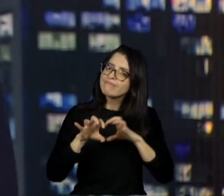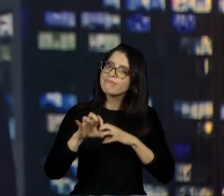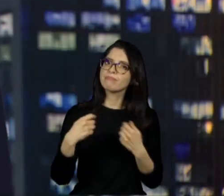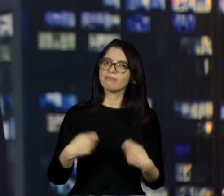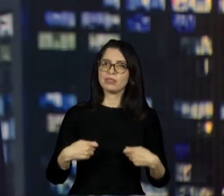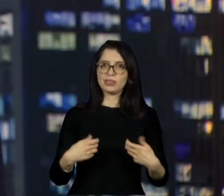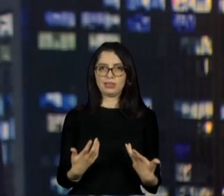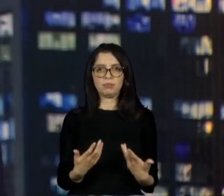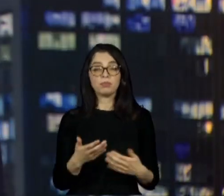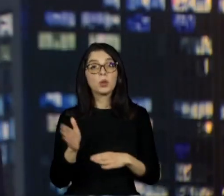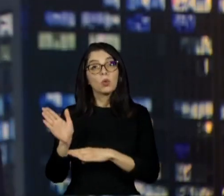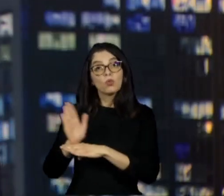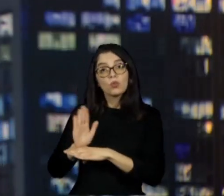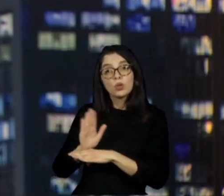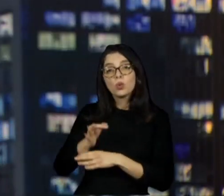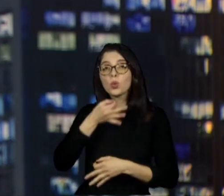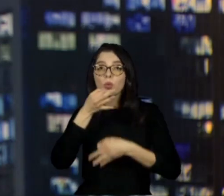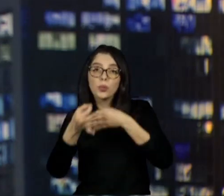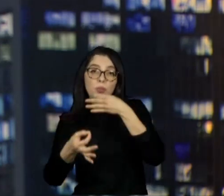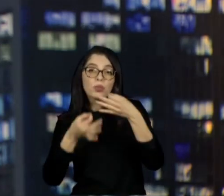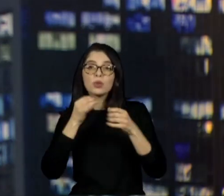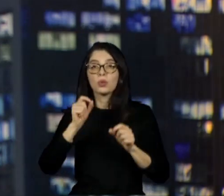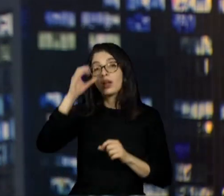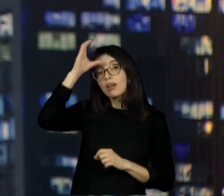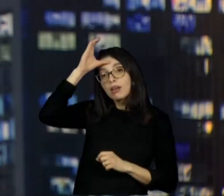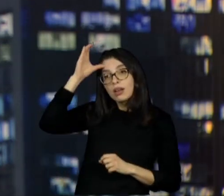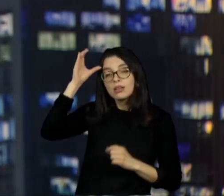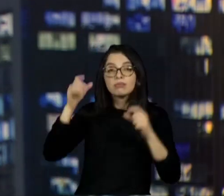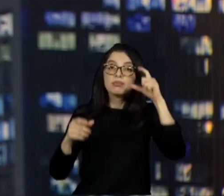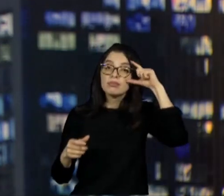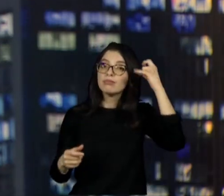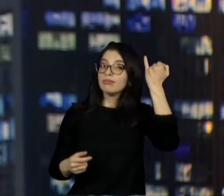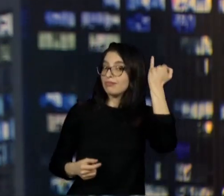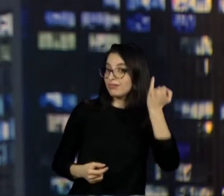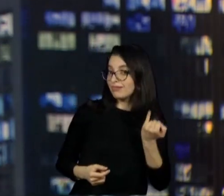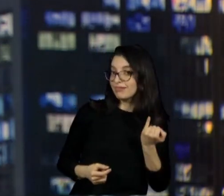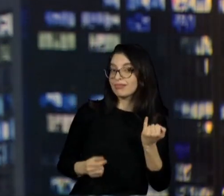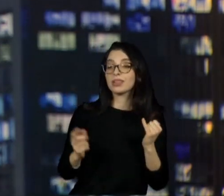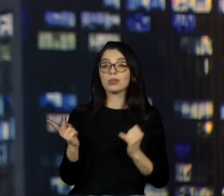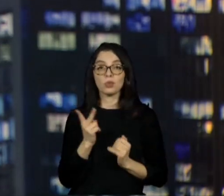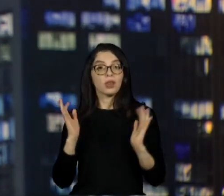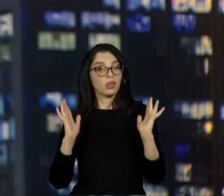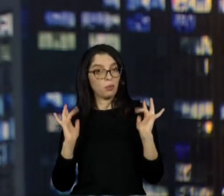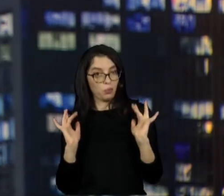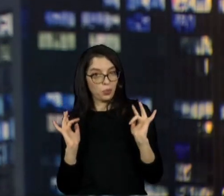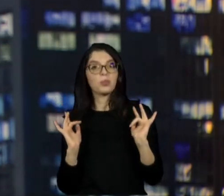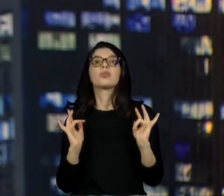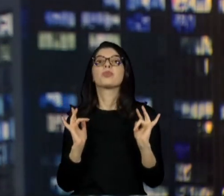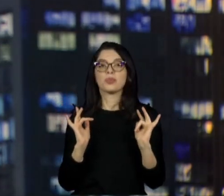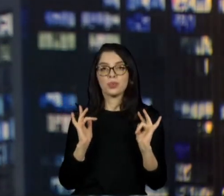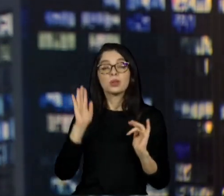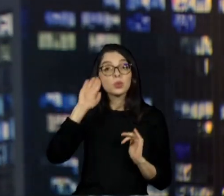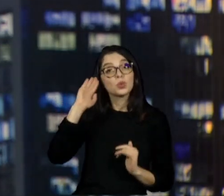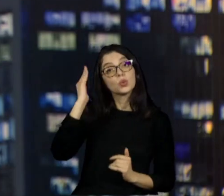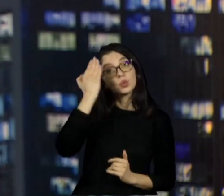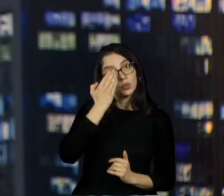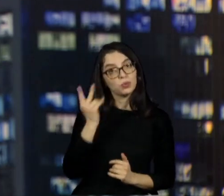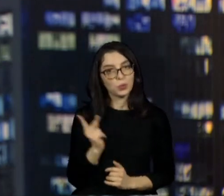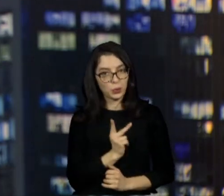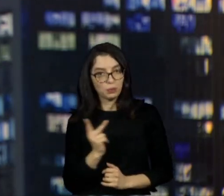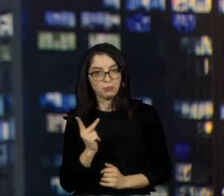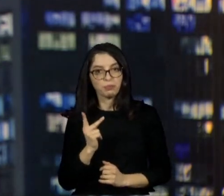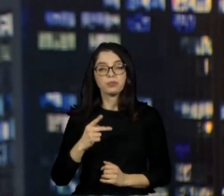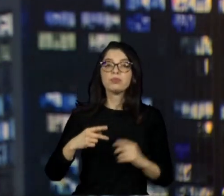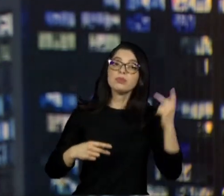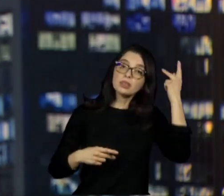agora trazer a opinião do Carlos e da Janaína. Eles são namorados e os dois são surdos cegos. Ele é de São Paulo